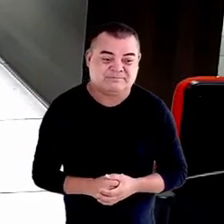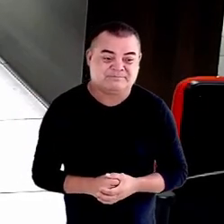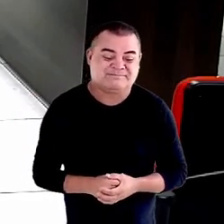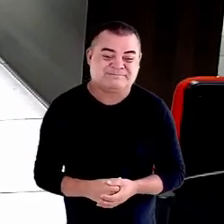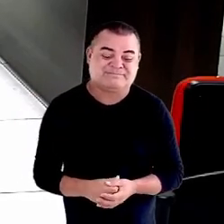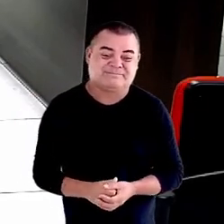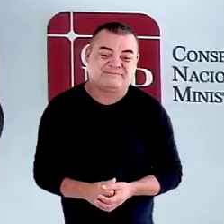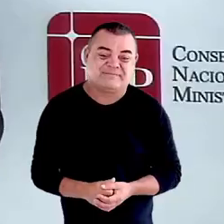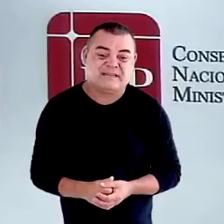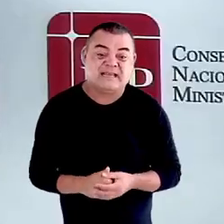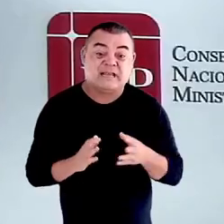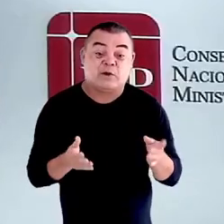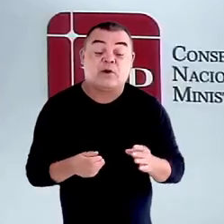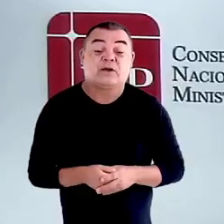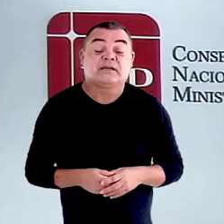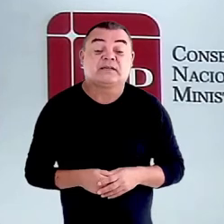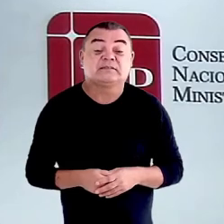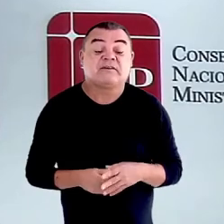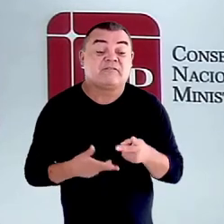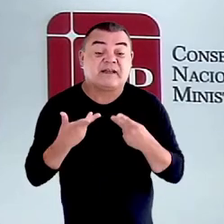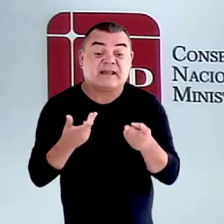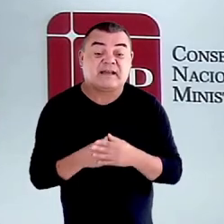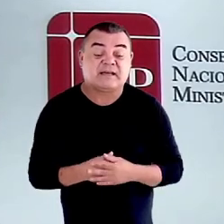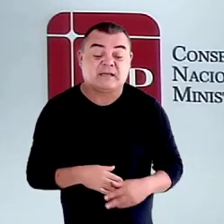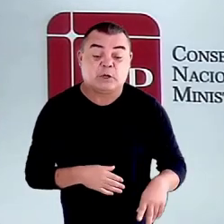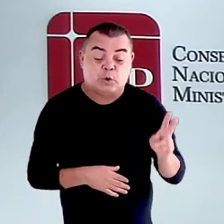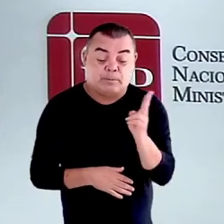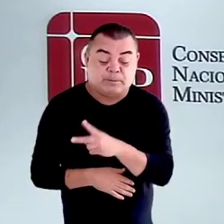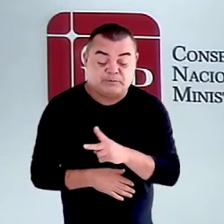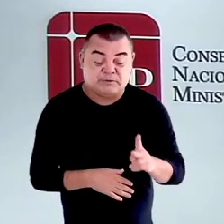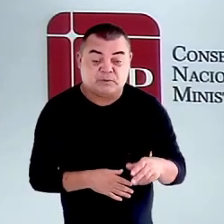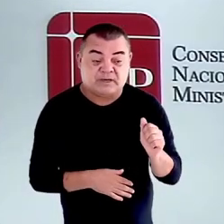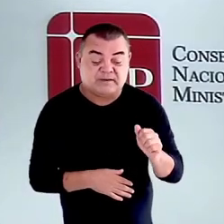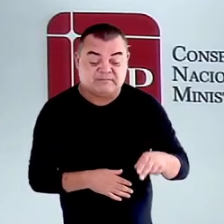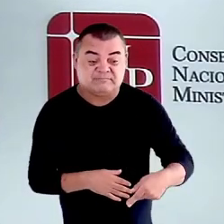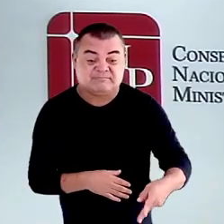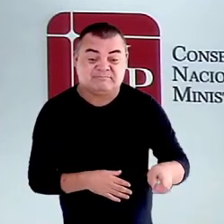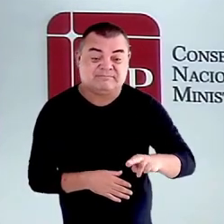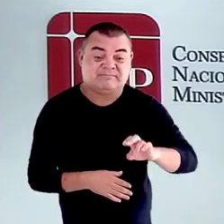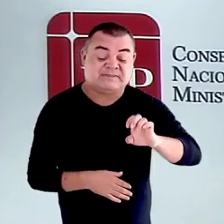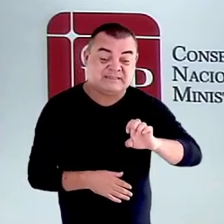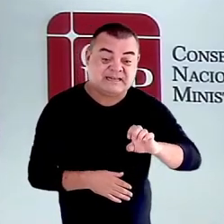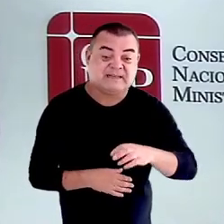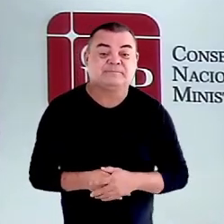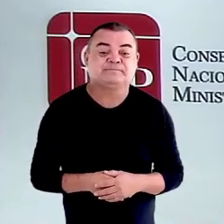Nesse momento, fará uso da palavra o professor André Luiz Freitas Dias.